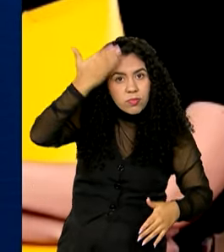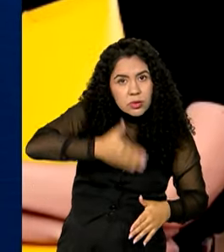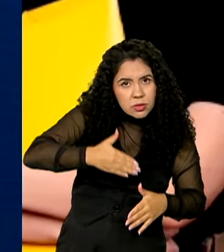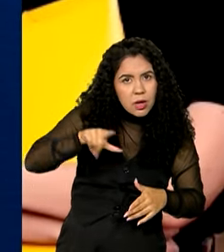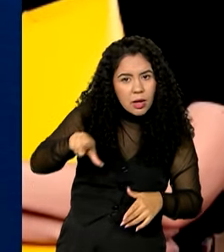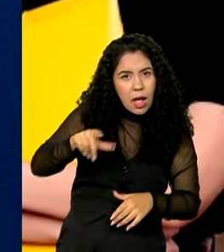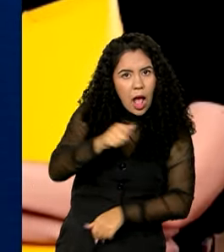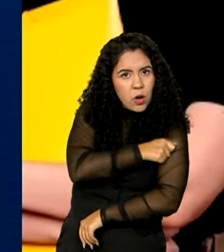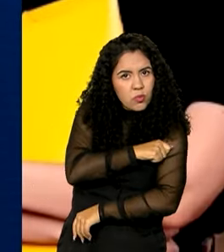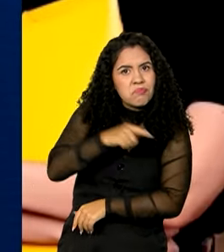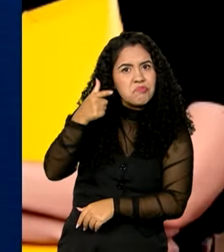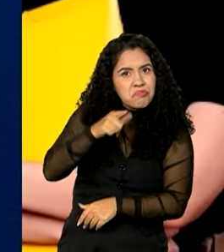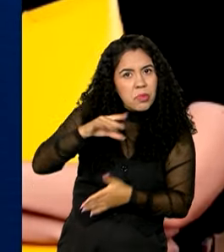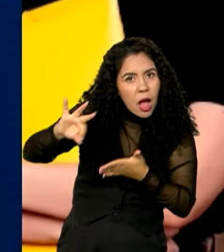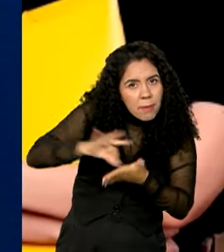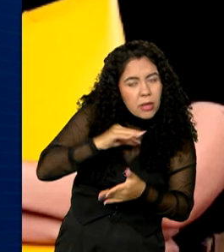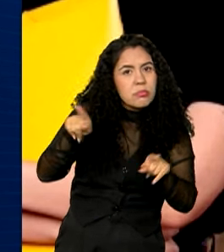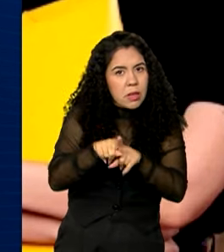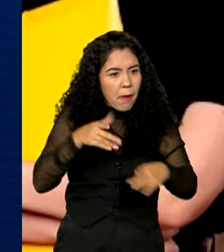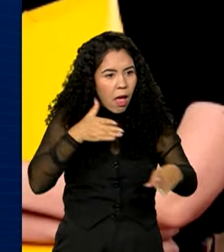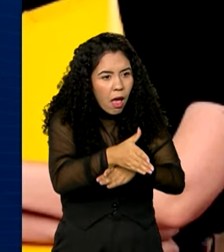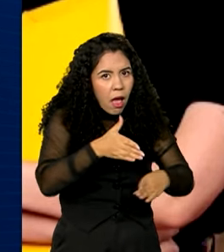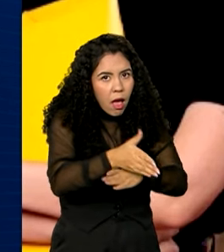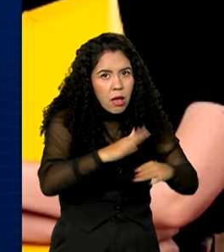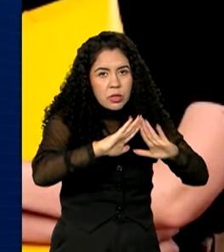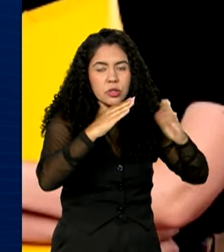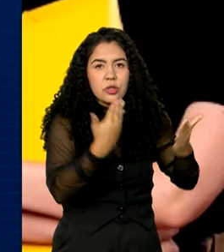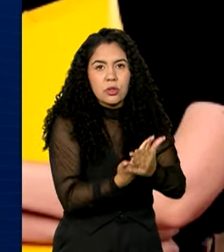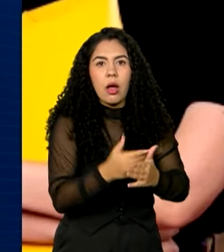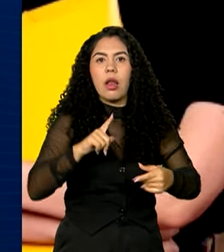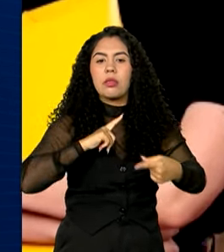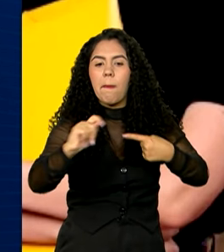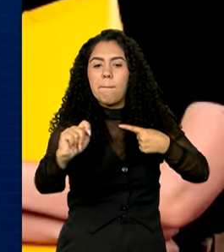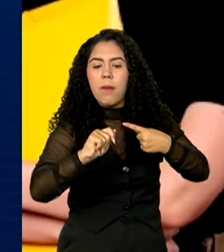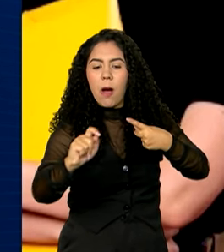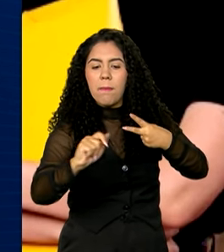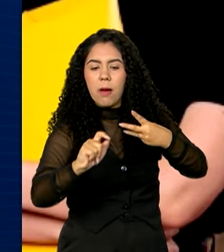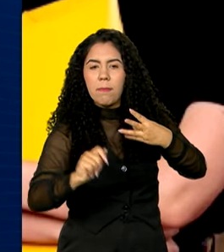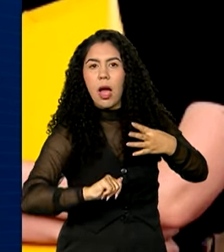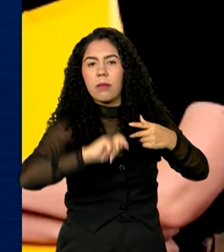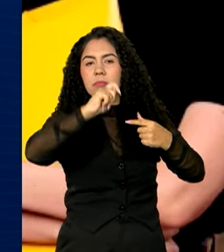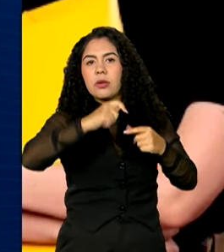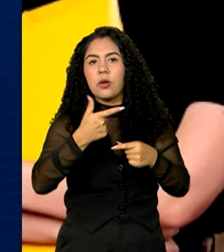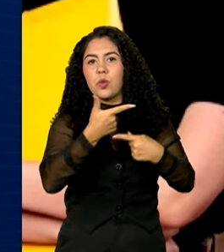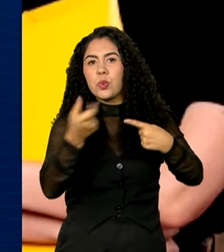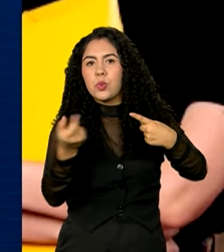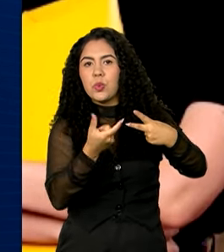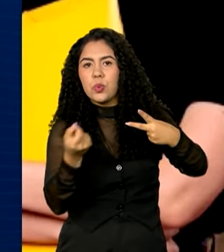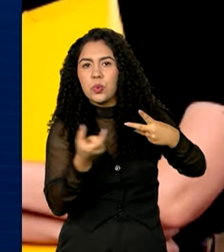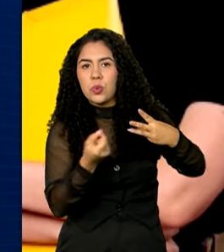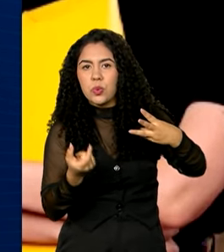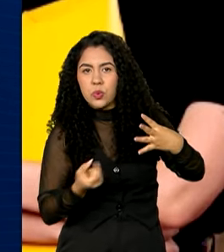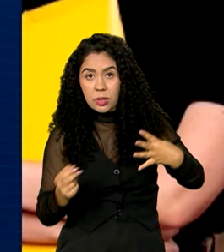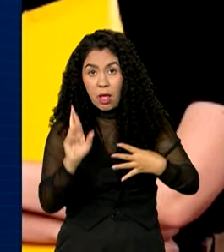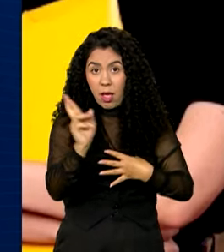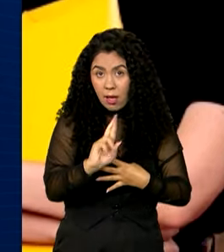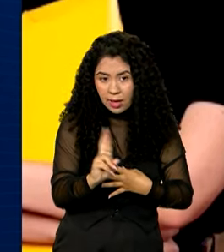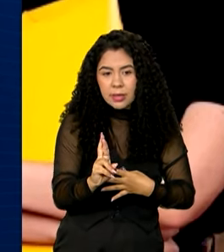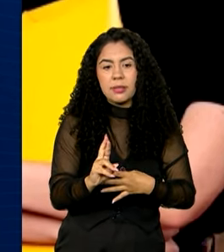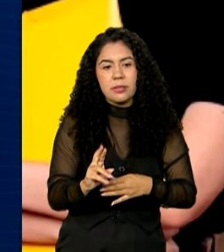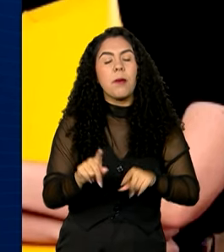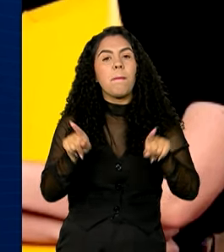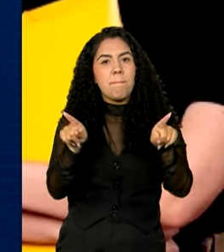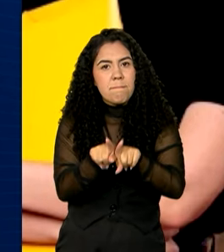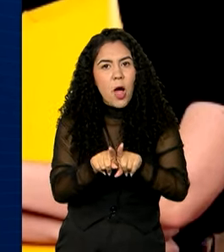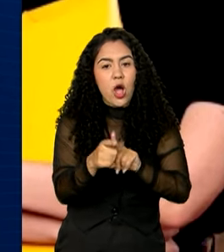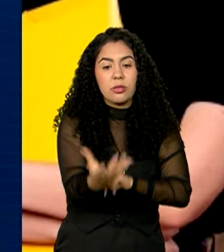frequência, o estudante recebe o pagamento de incentivo mensal de 200 reais, que pode ser